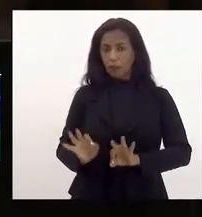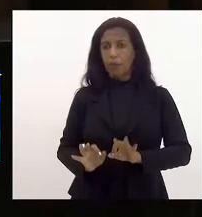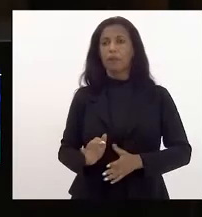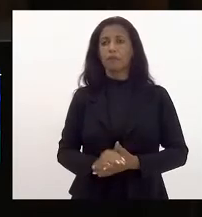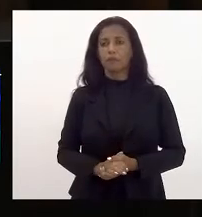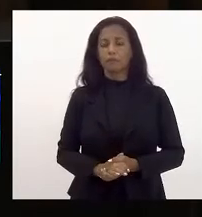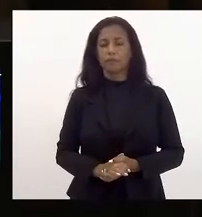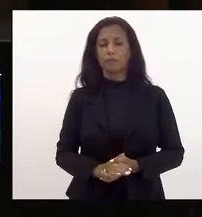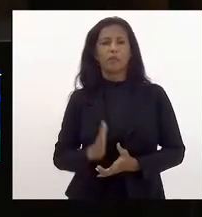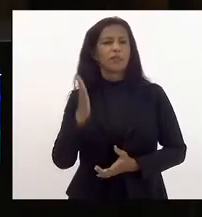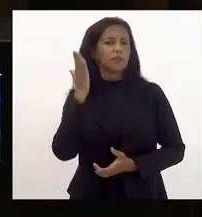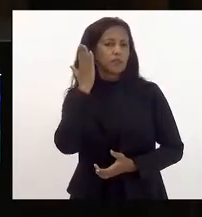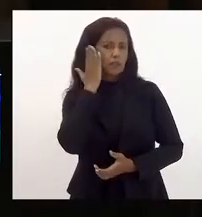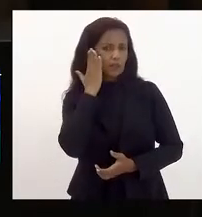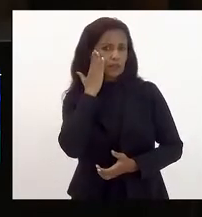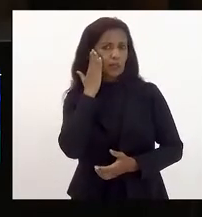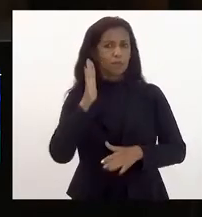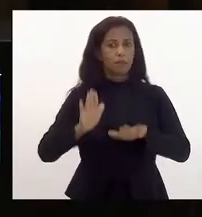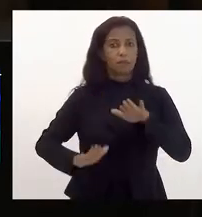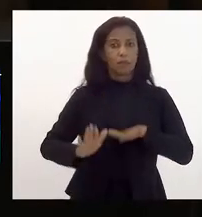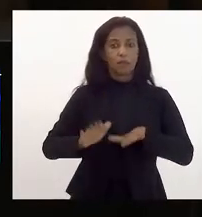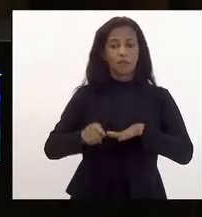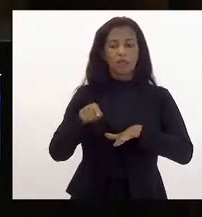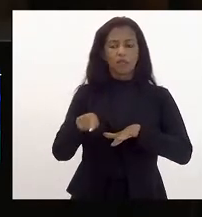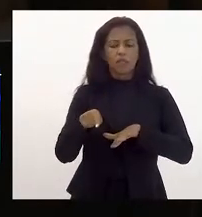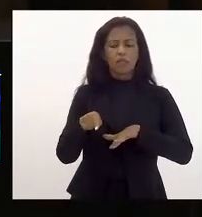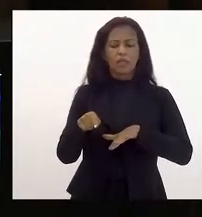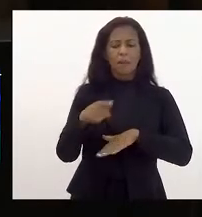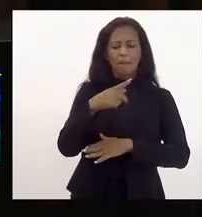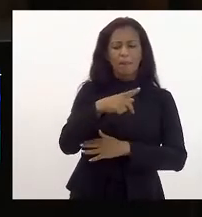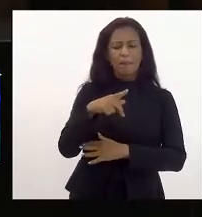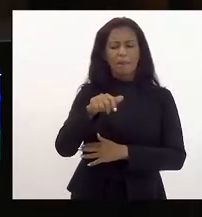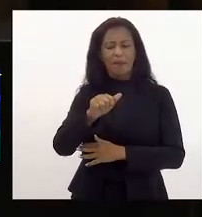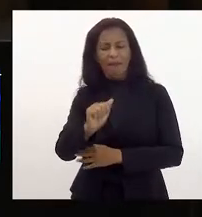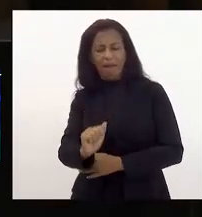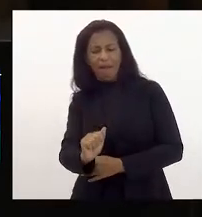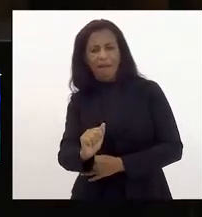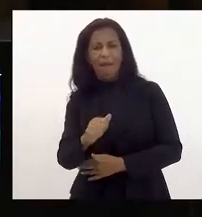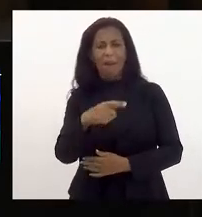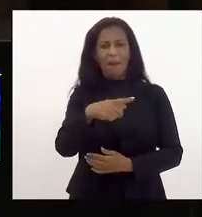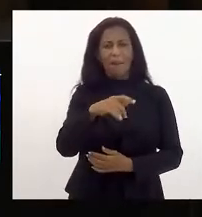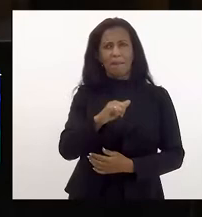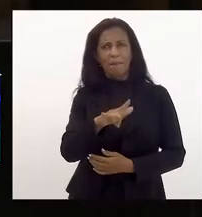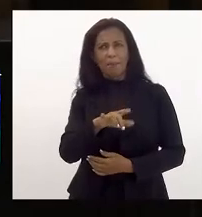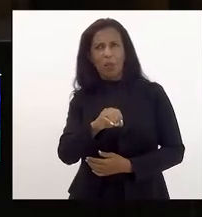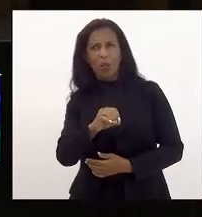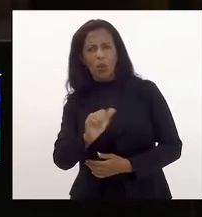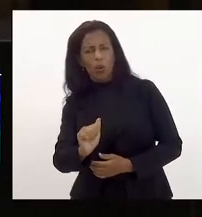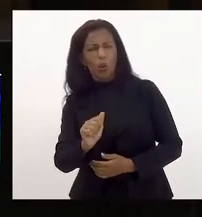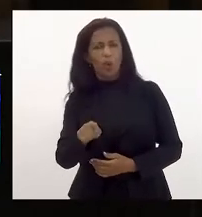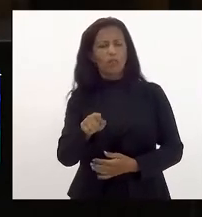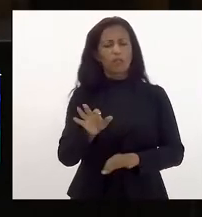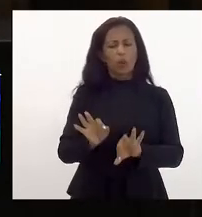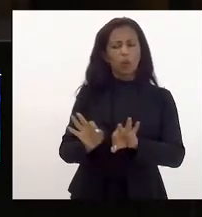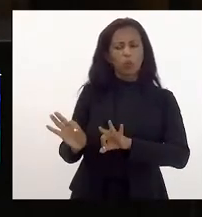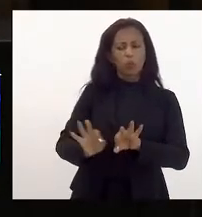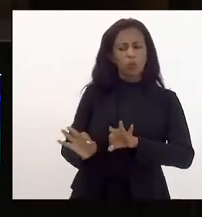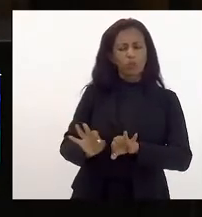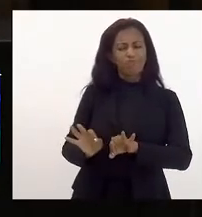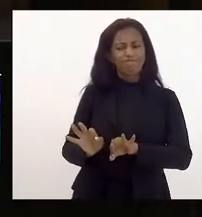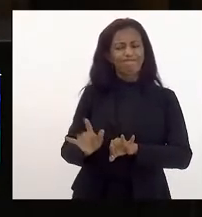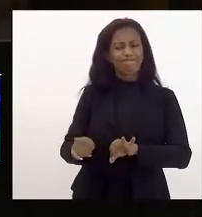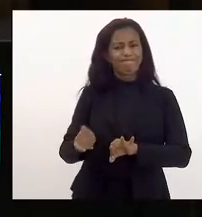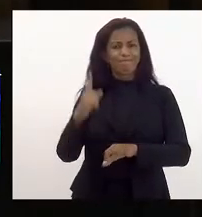a gente sabe que muitas vezes esses planos né o PPA a piloa são planos de mera